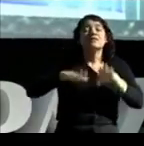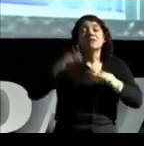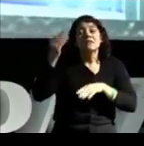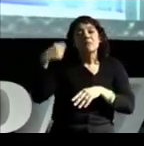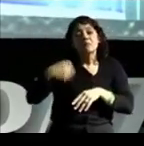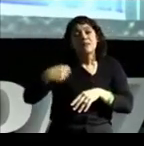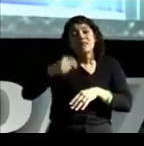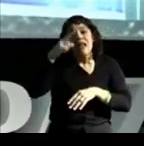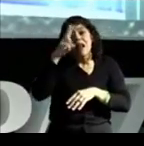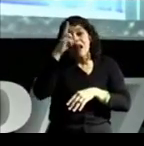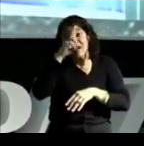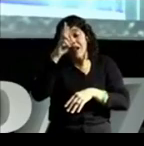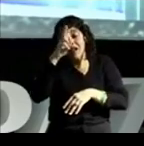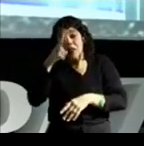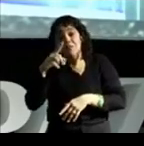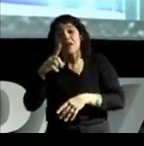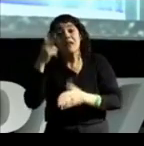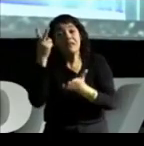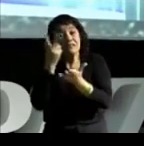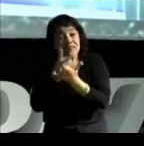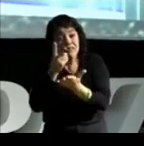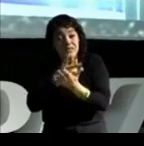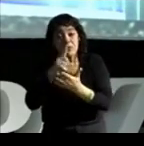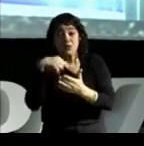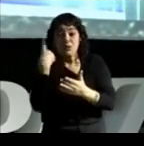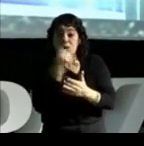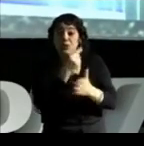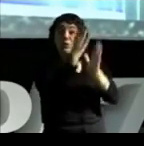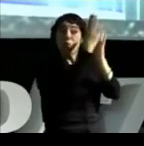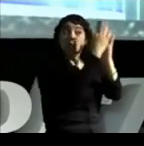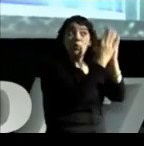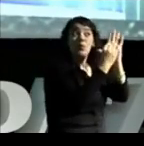somos instrumentos de Jesus.